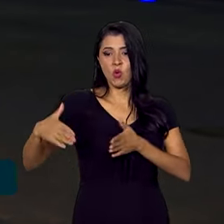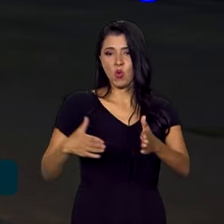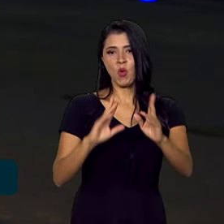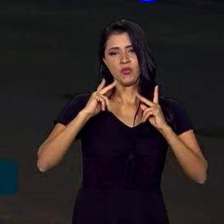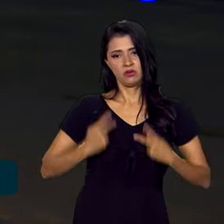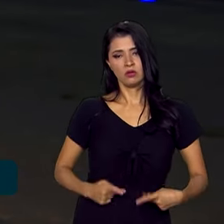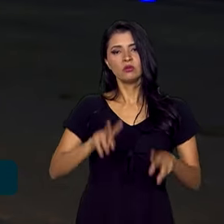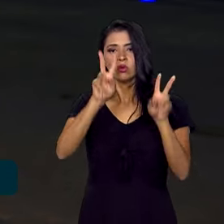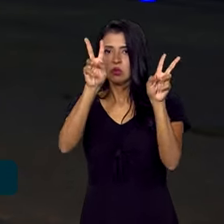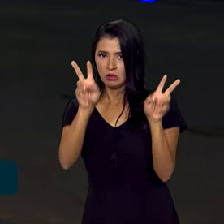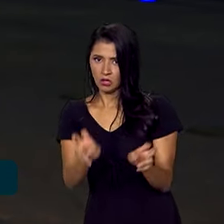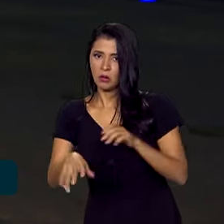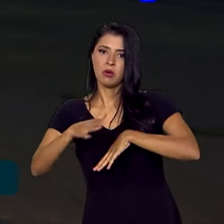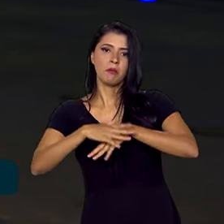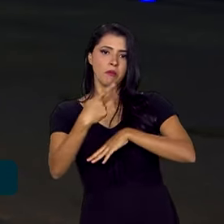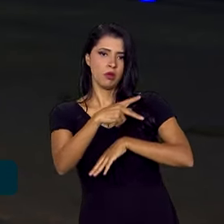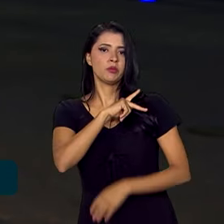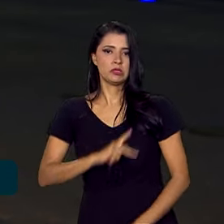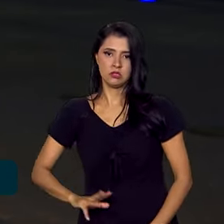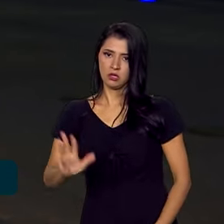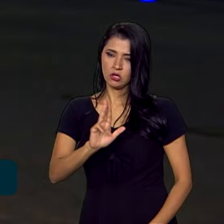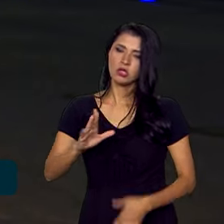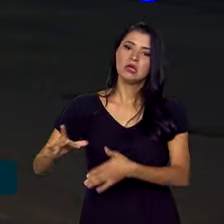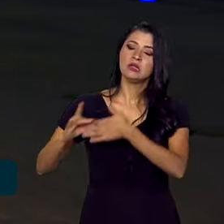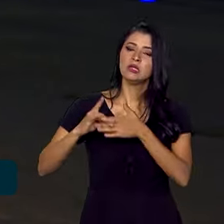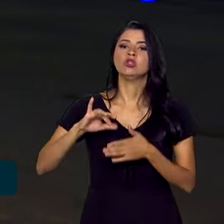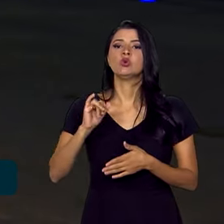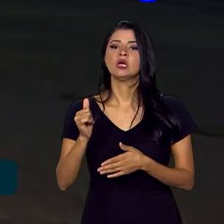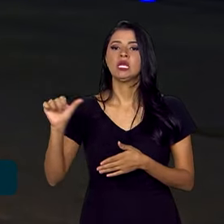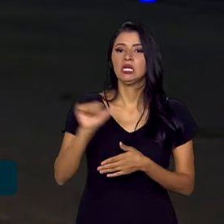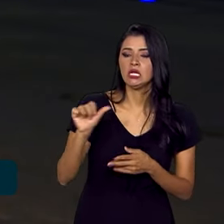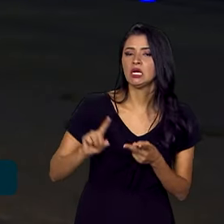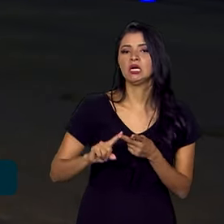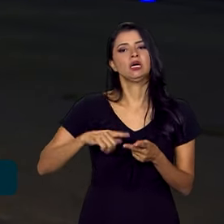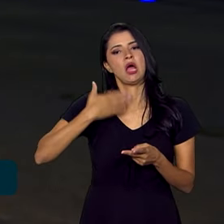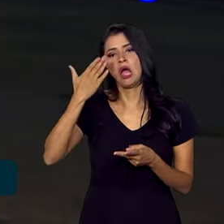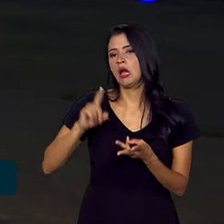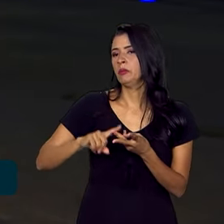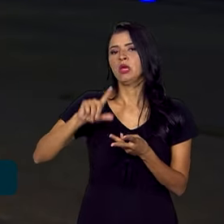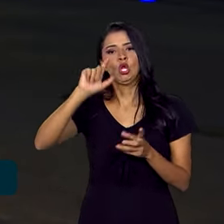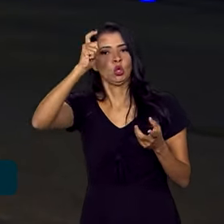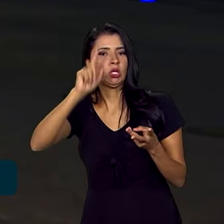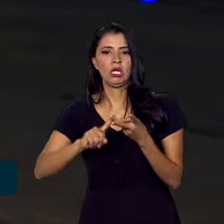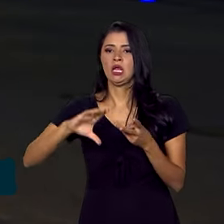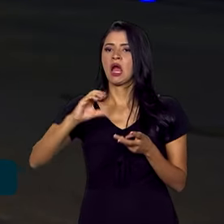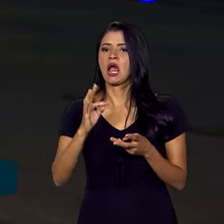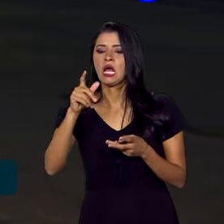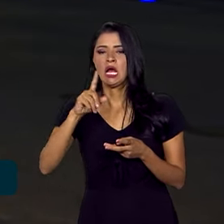O tema foi tratado pelo presidente Lula com líderes do Irã, Emirados Árabes Unidos, Turquia, Catar,